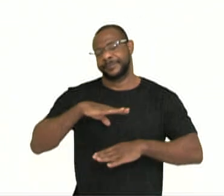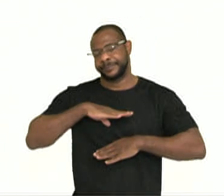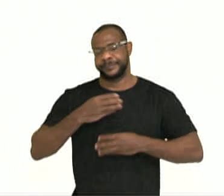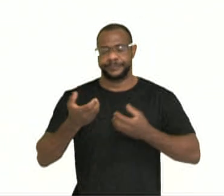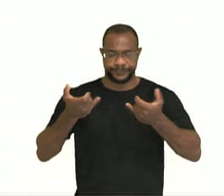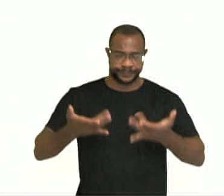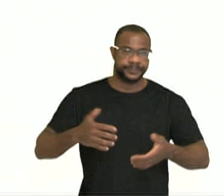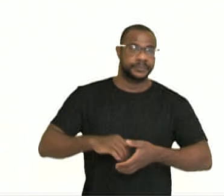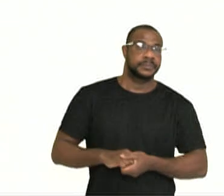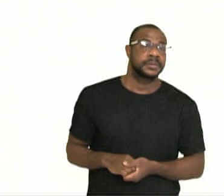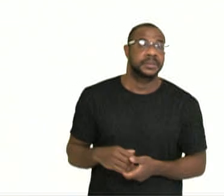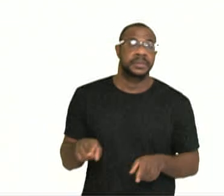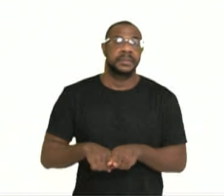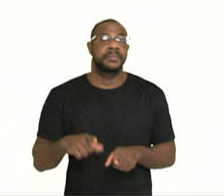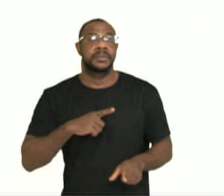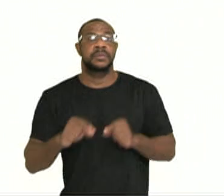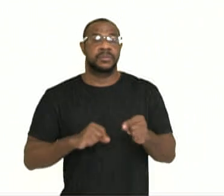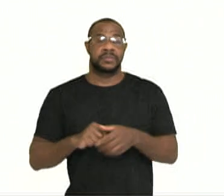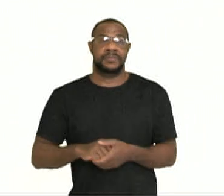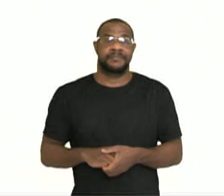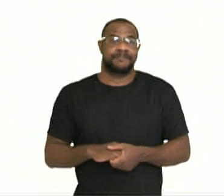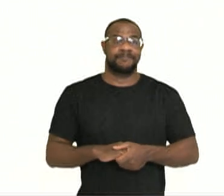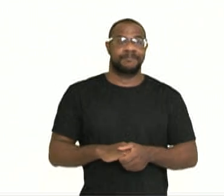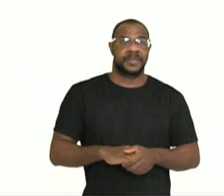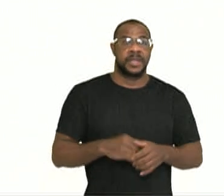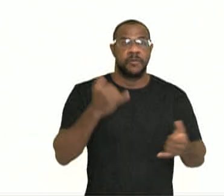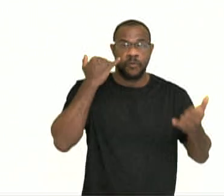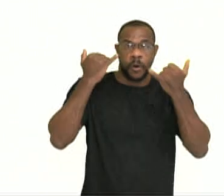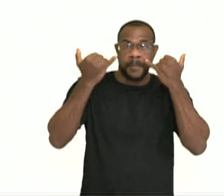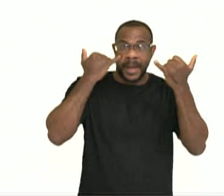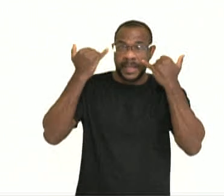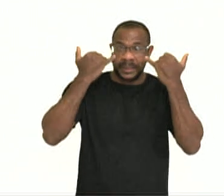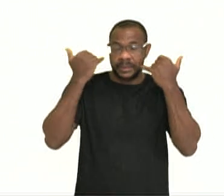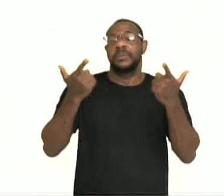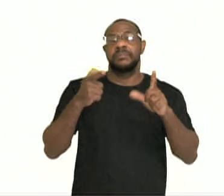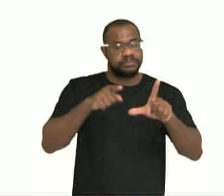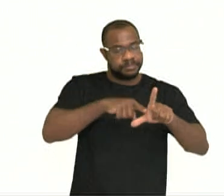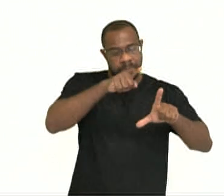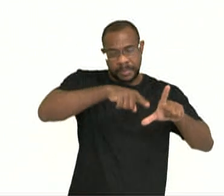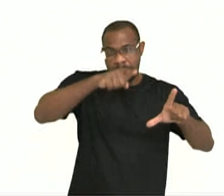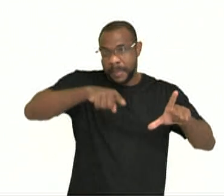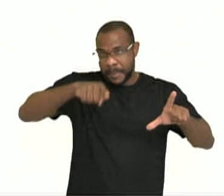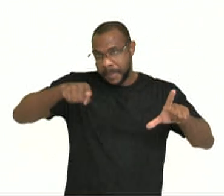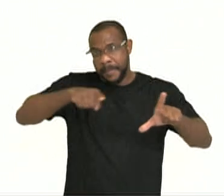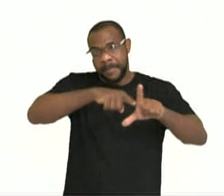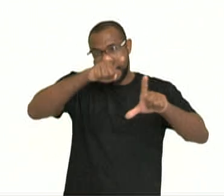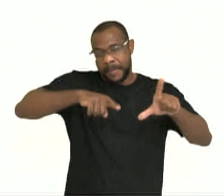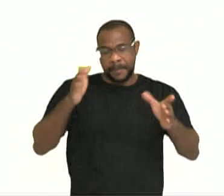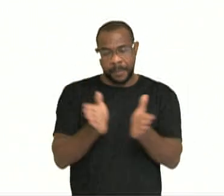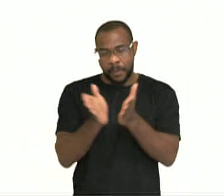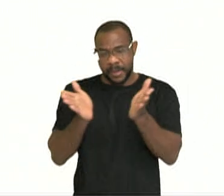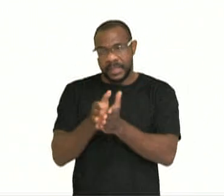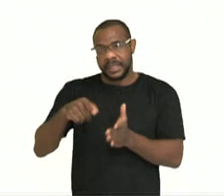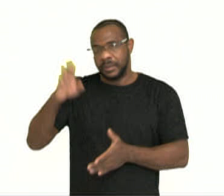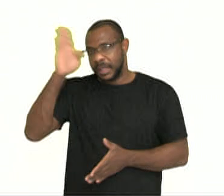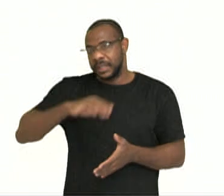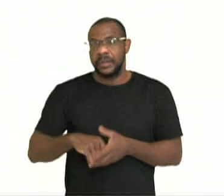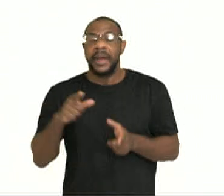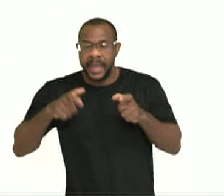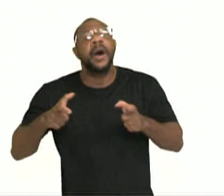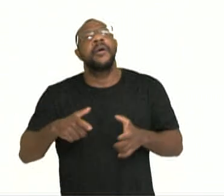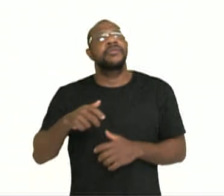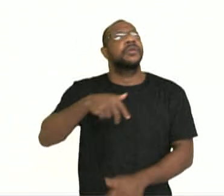E aí nós temos ali os índices de pobreza no Brasil. Os estados mais pobres se concentram nas regiões norte e nordeste do país,